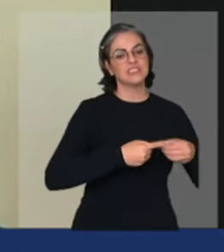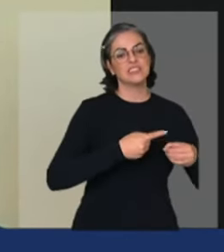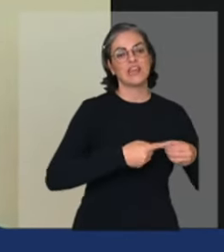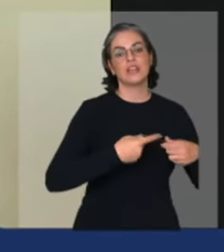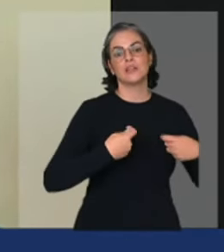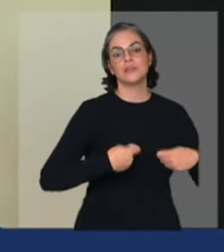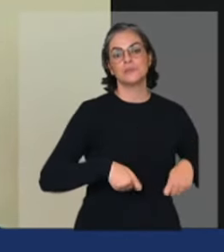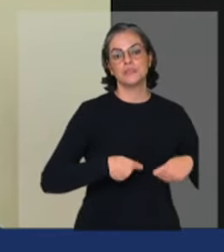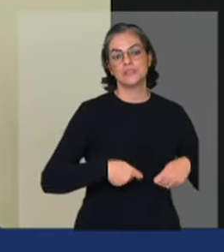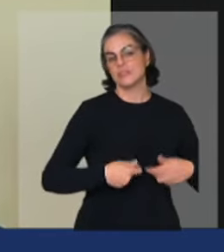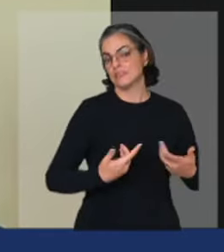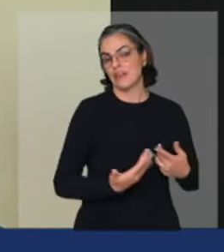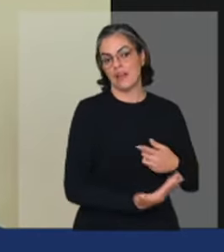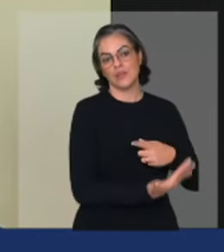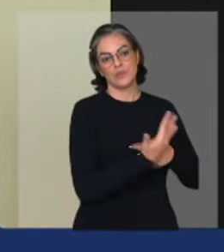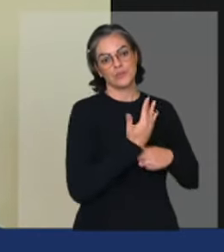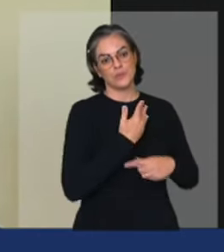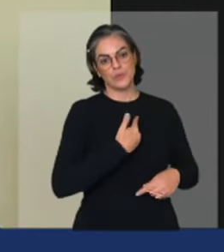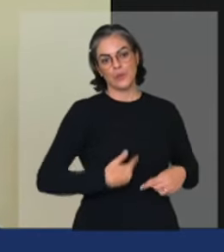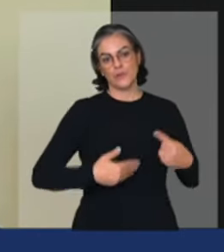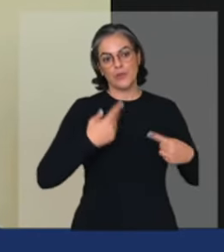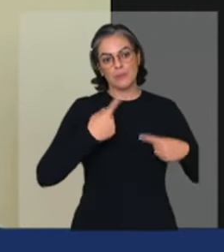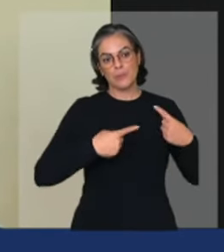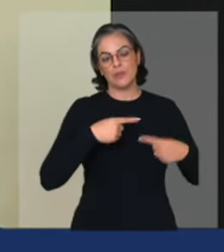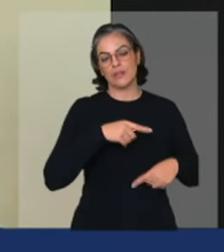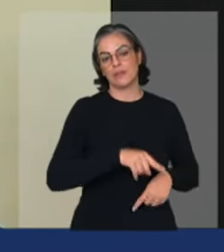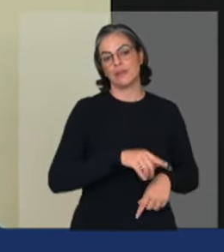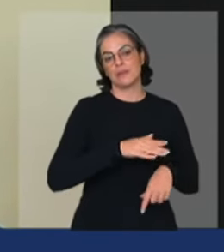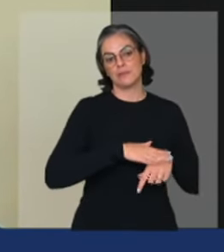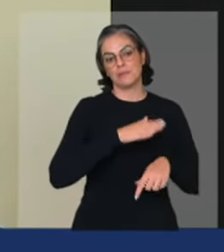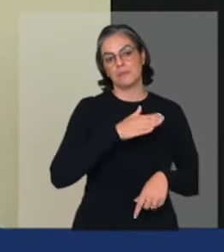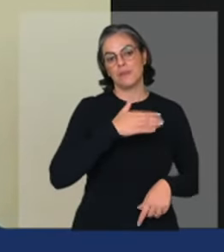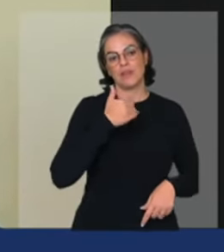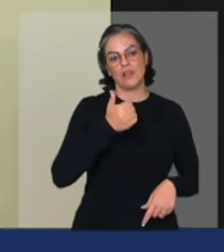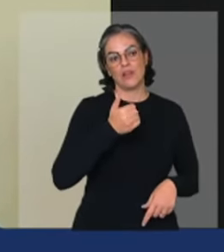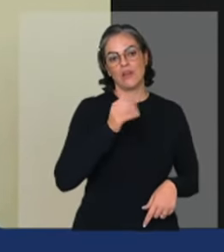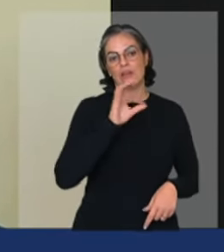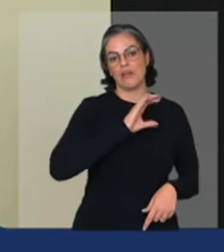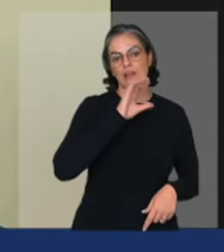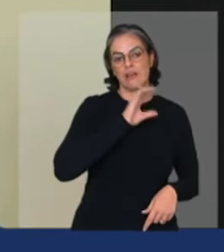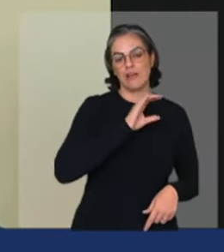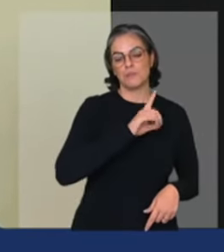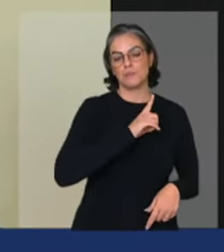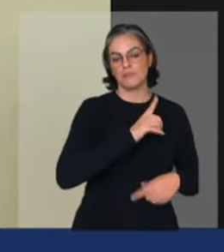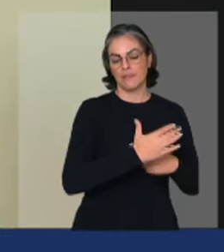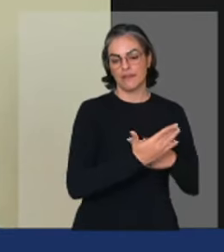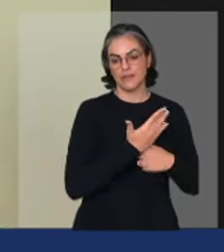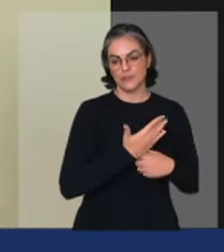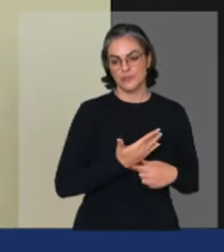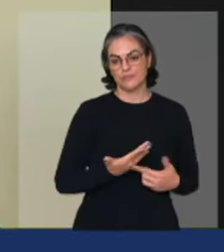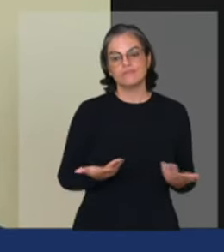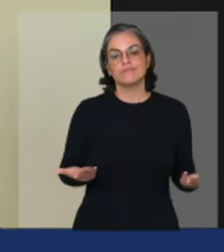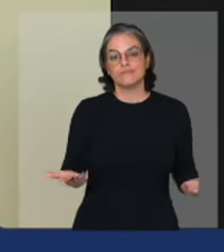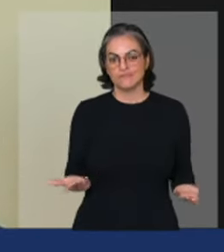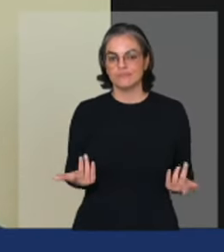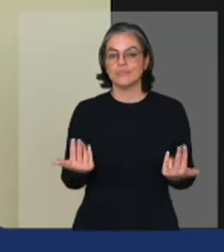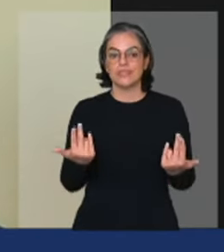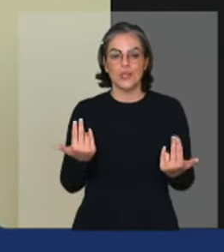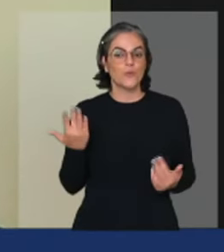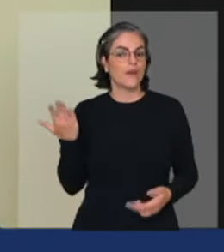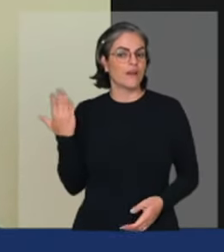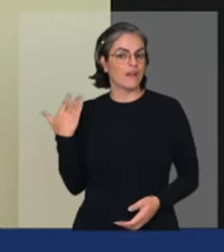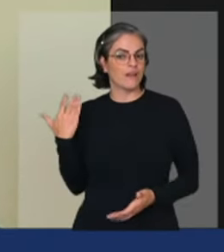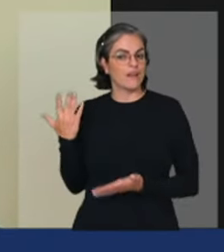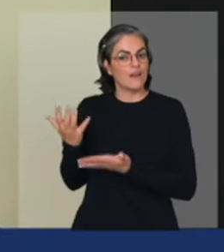públicas das populações urbanas elas chegam sempre primeiro foi assim inclusive no auxílio emergencial nesse tempo tão